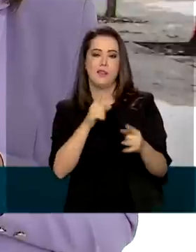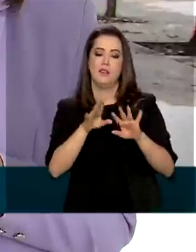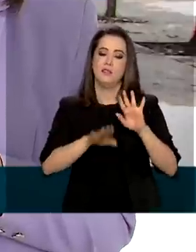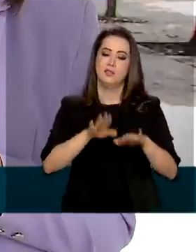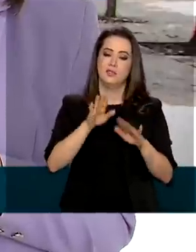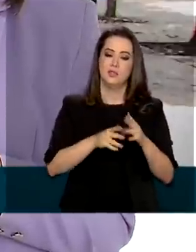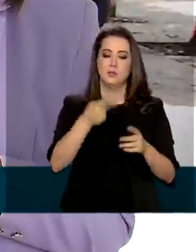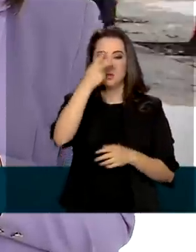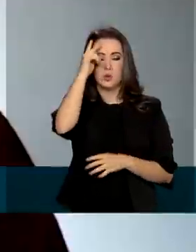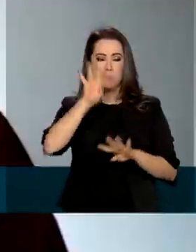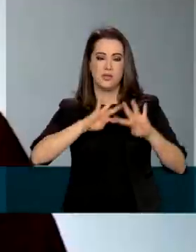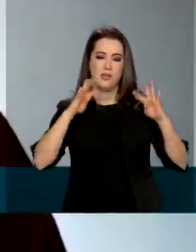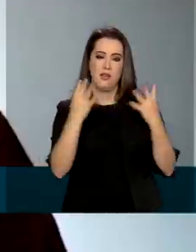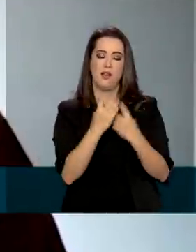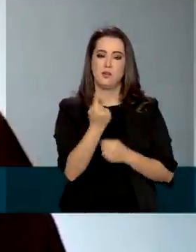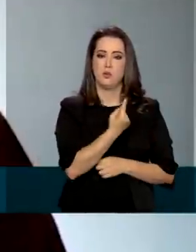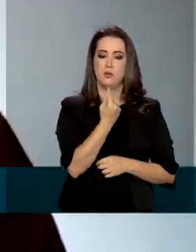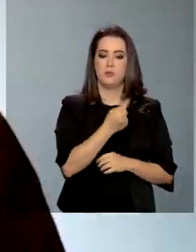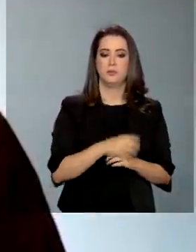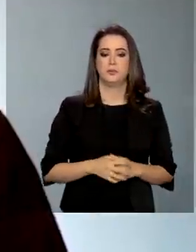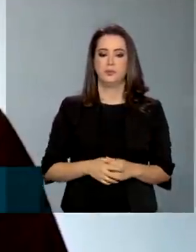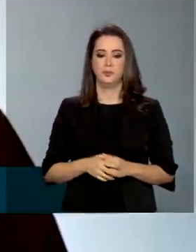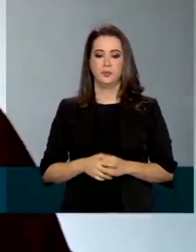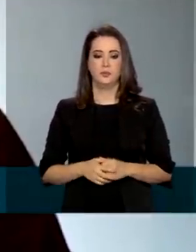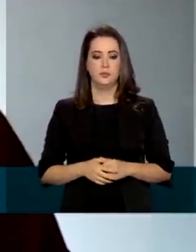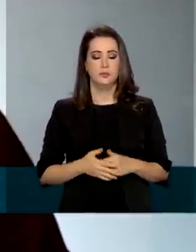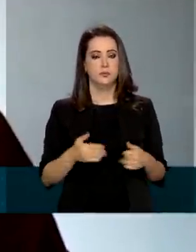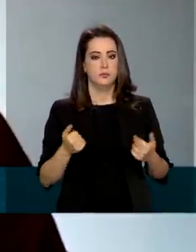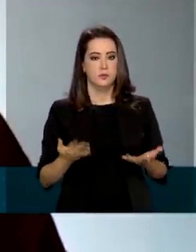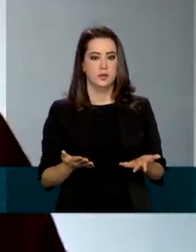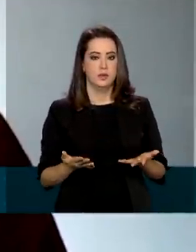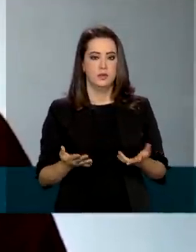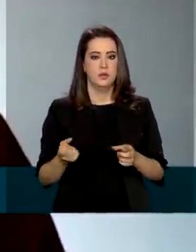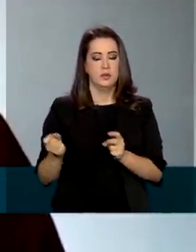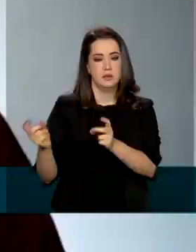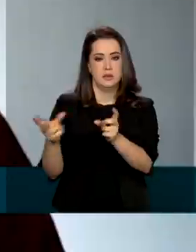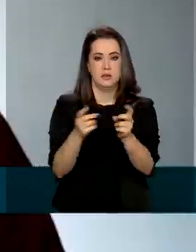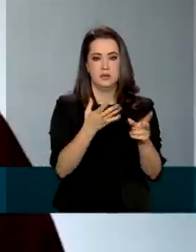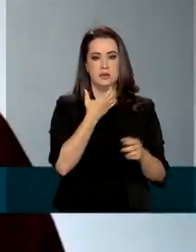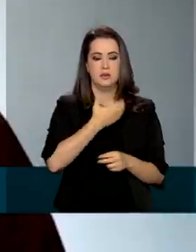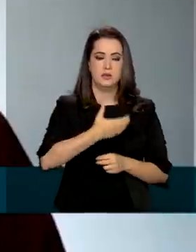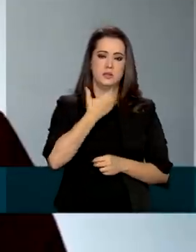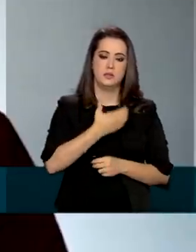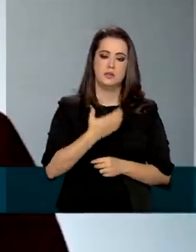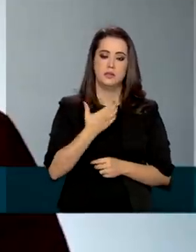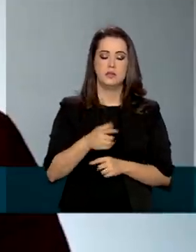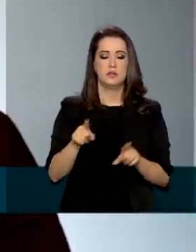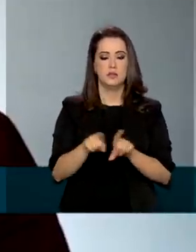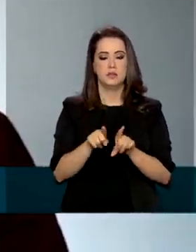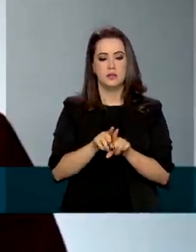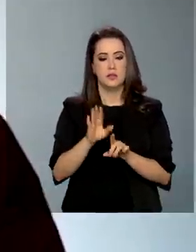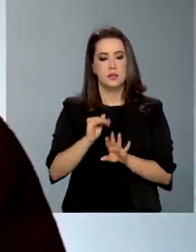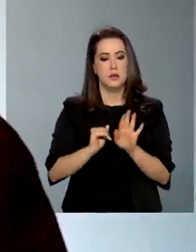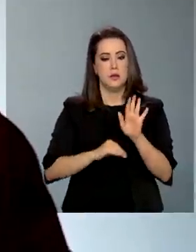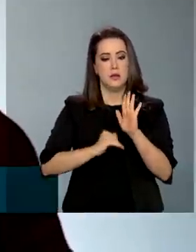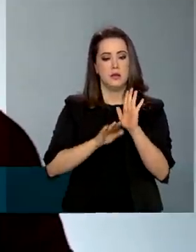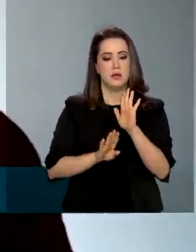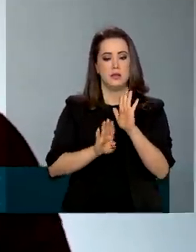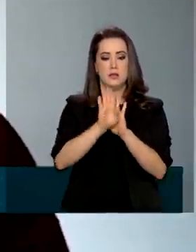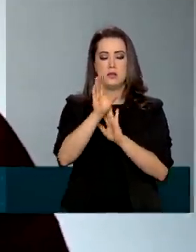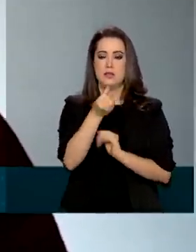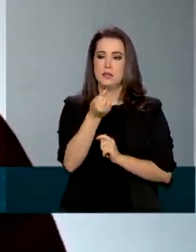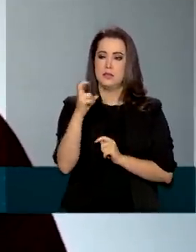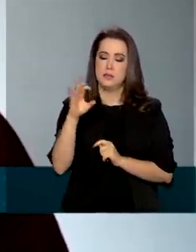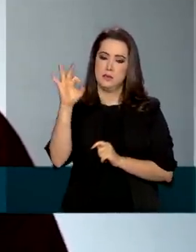estão isolados. As vendas de Natal, a gente deve observar um crescimento de mais de 60%, enquanto que nas